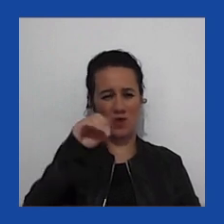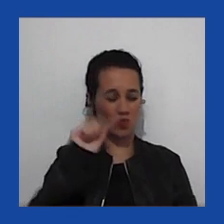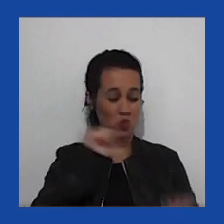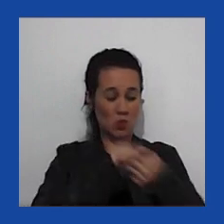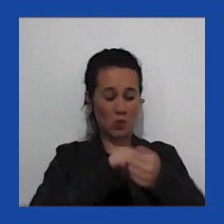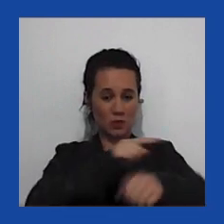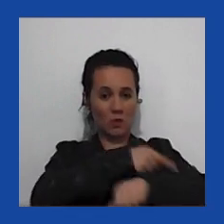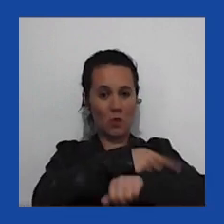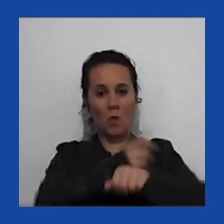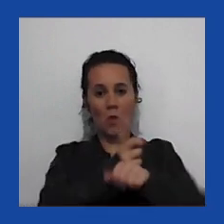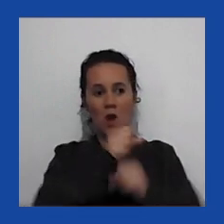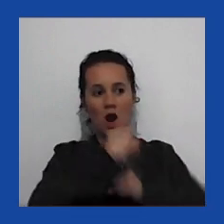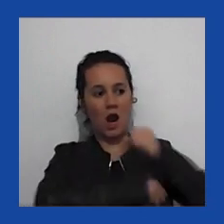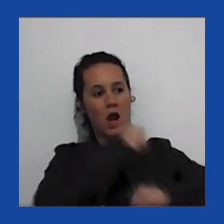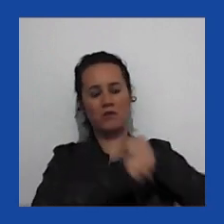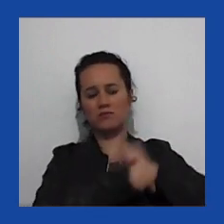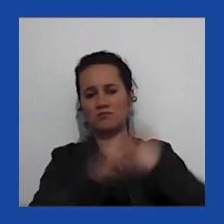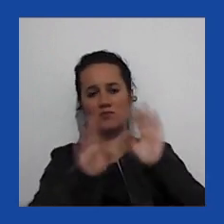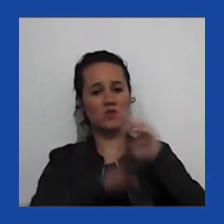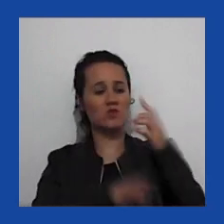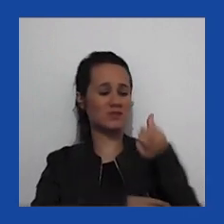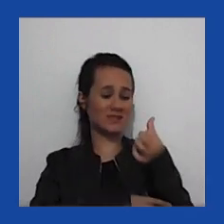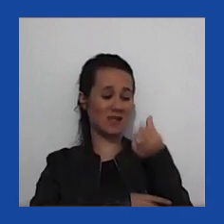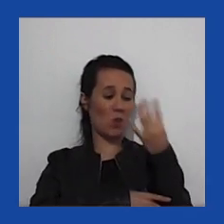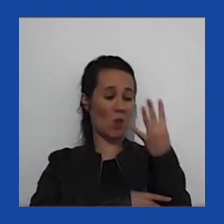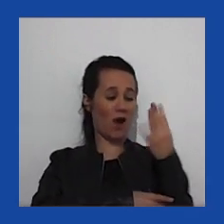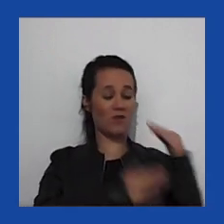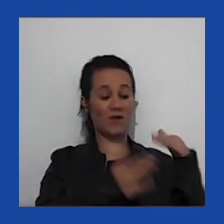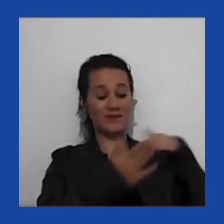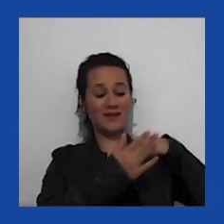alguns anos, entre 64 e 67,